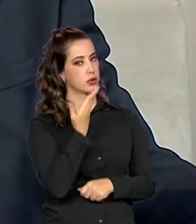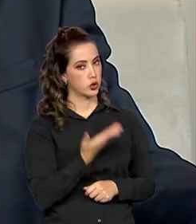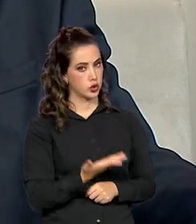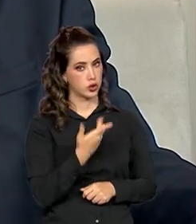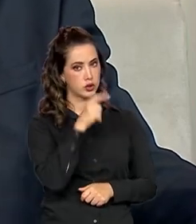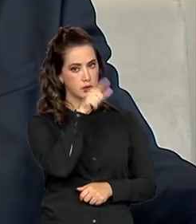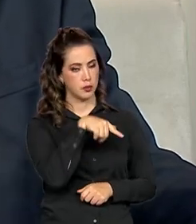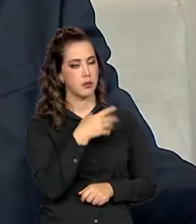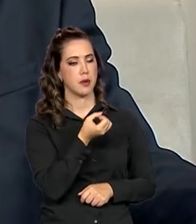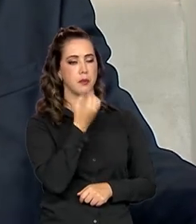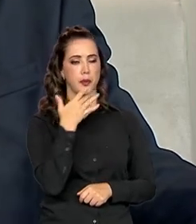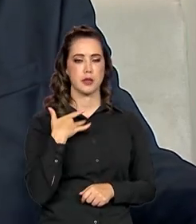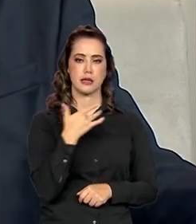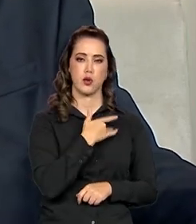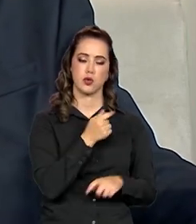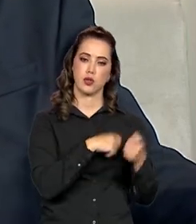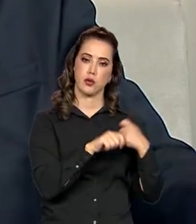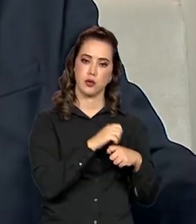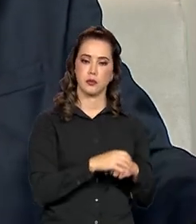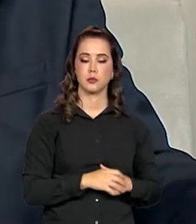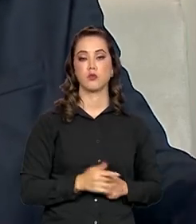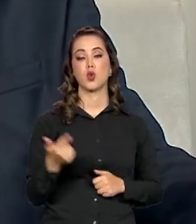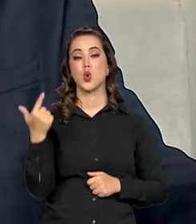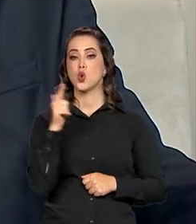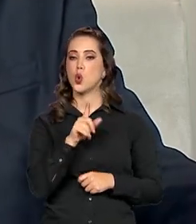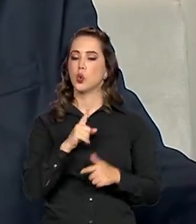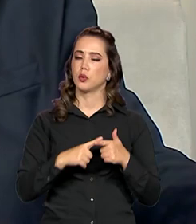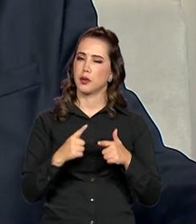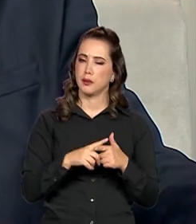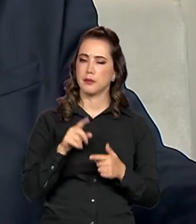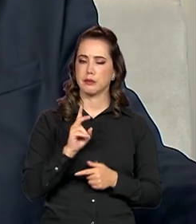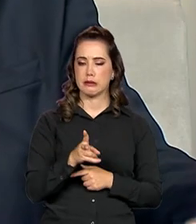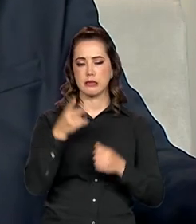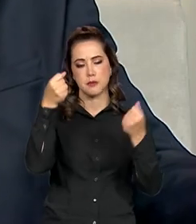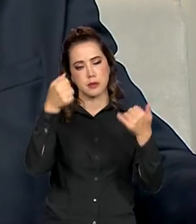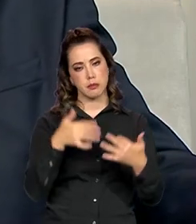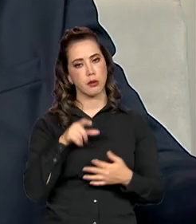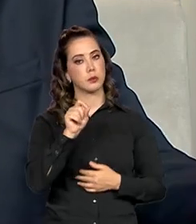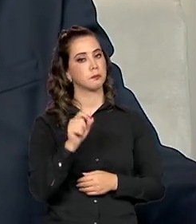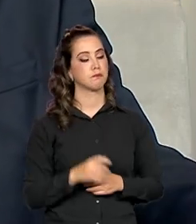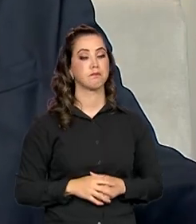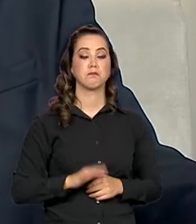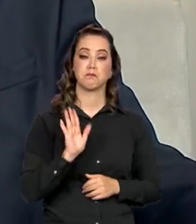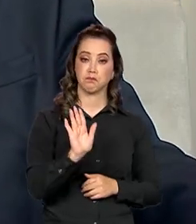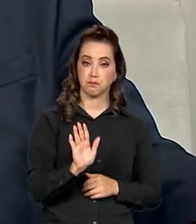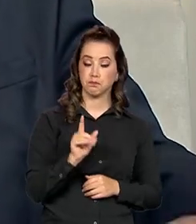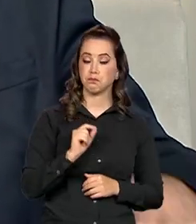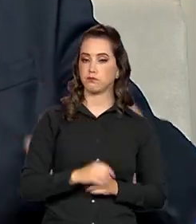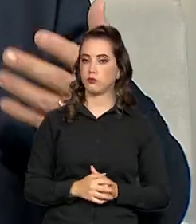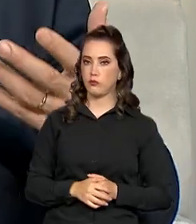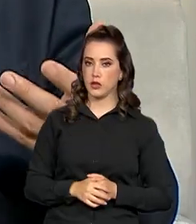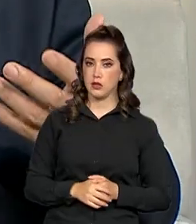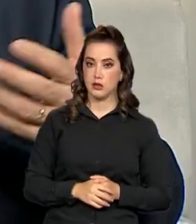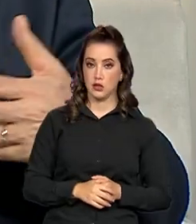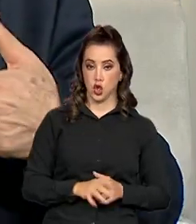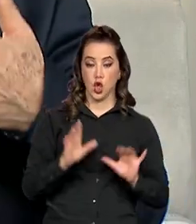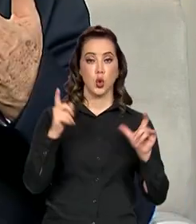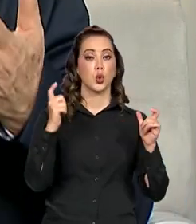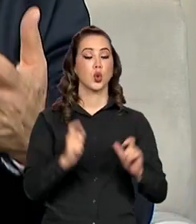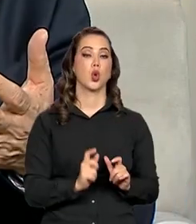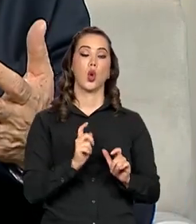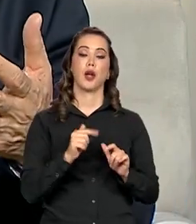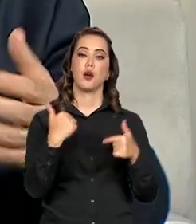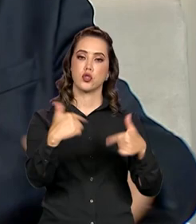para a boa saúde da economia. Tem uma outra coisa para o costume de o seguinte, um ambiente de trabalho, se tem os trabalhadores